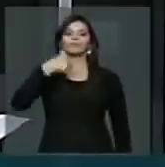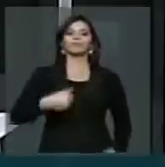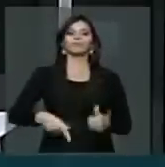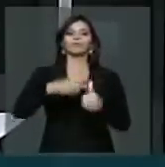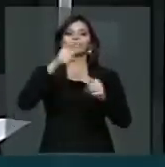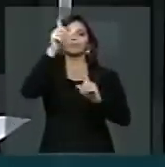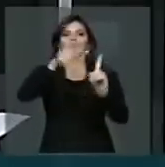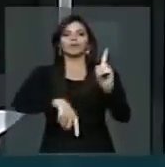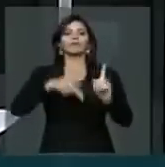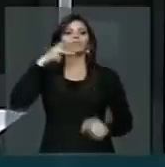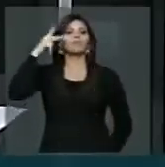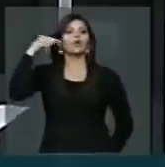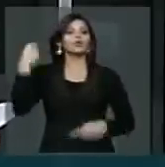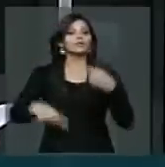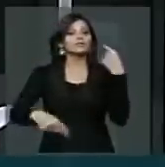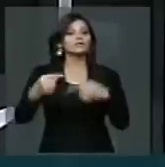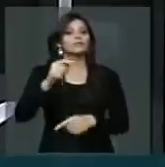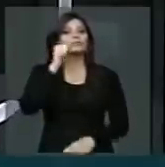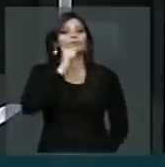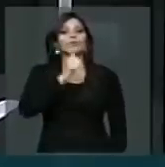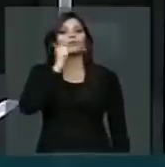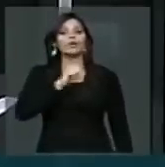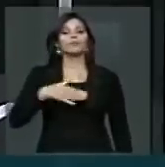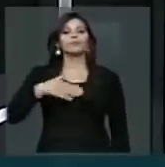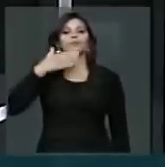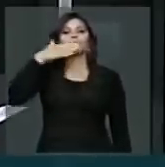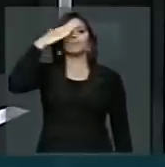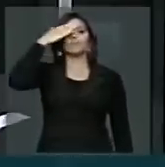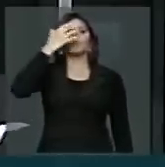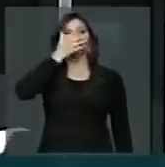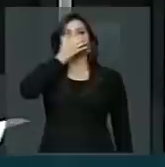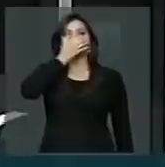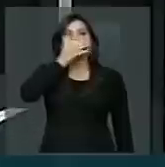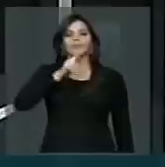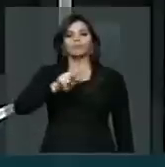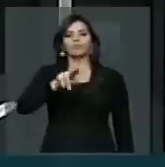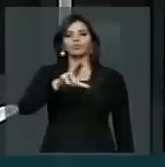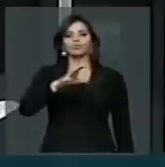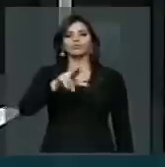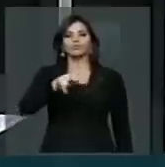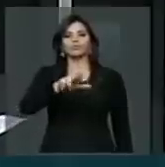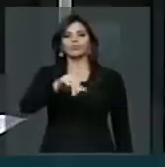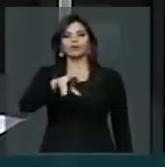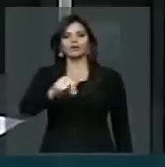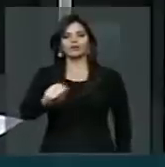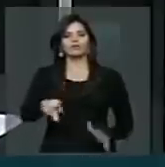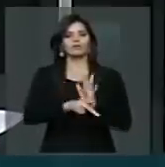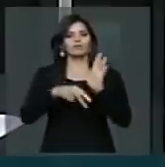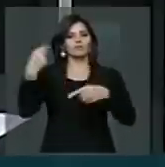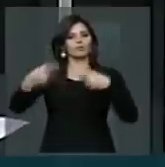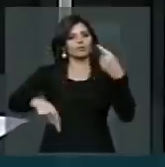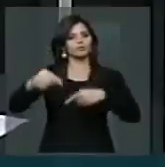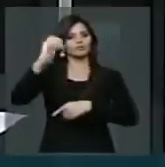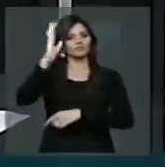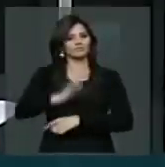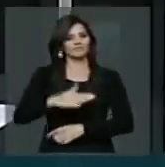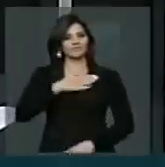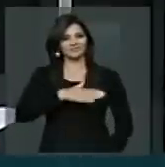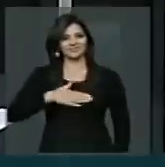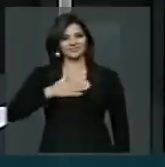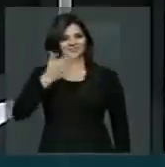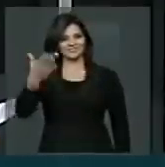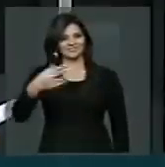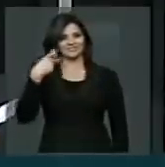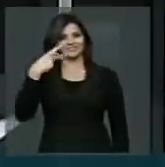política mulher muçulmana na política brasileira, que muito nos honra, a